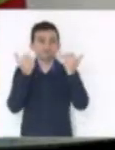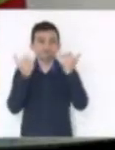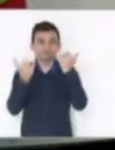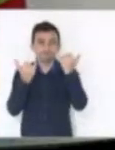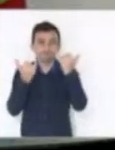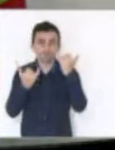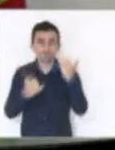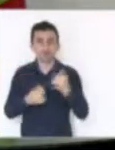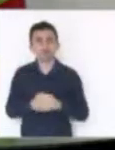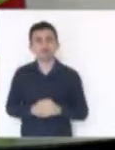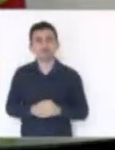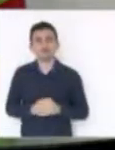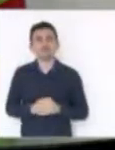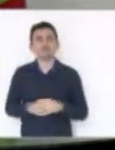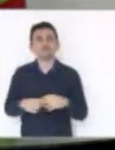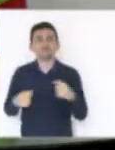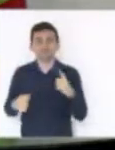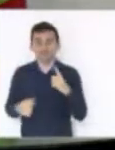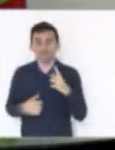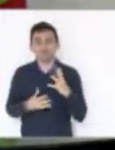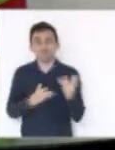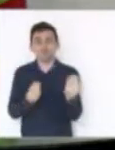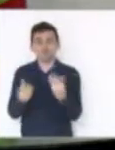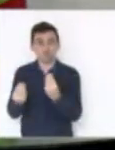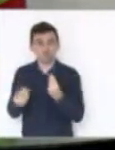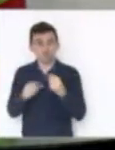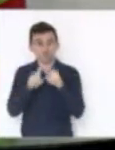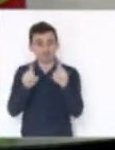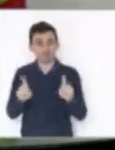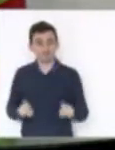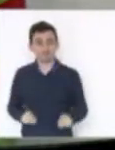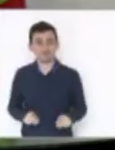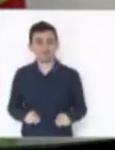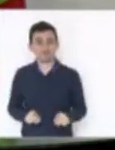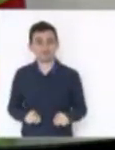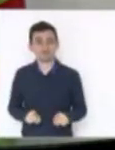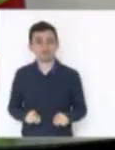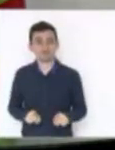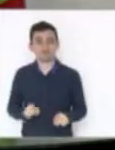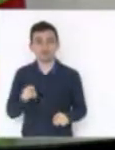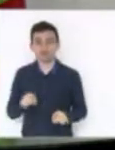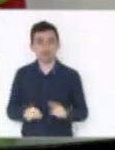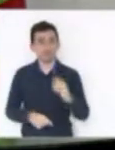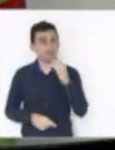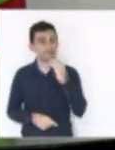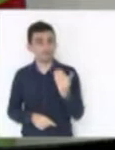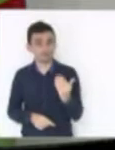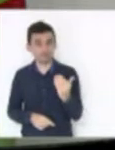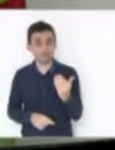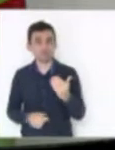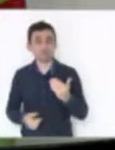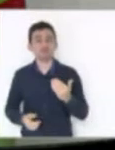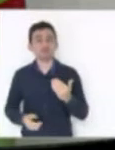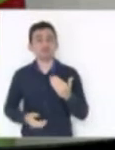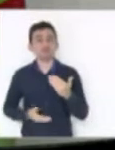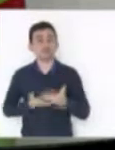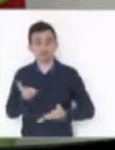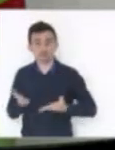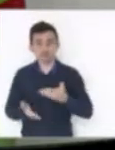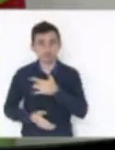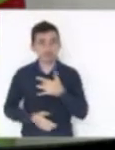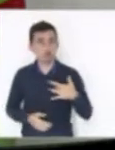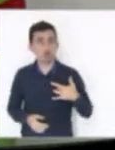de que temos muitos servidores que têm solicitação de tratamento de saúde